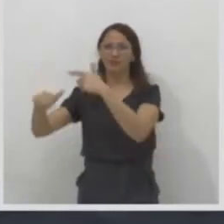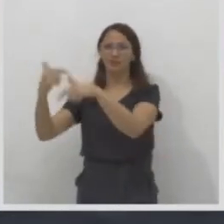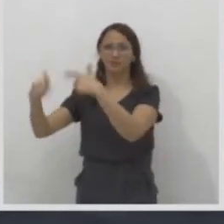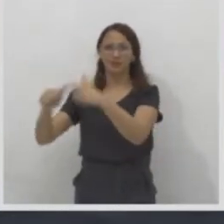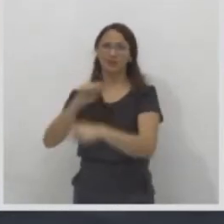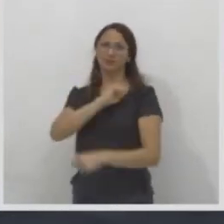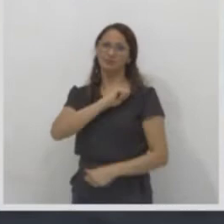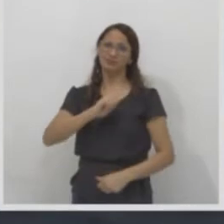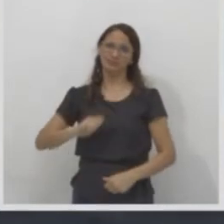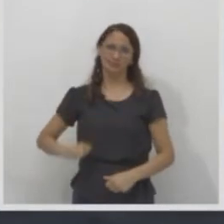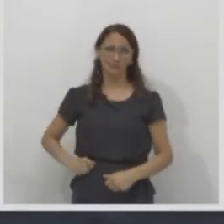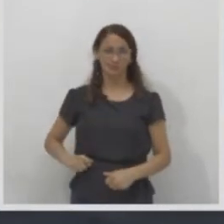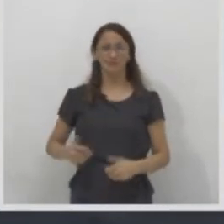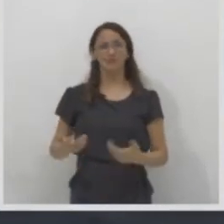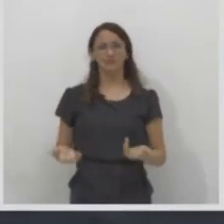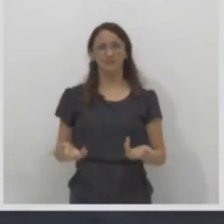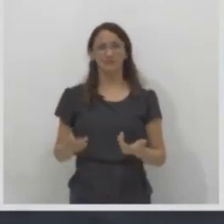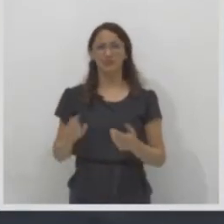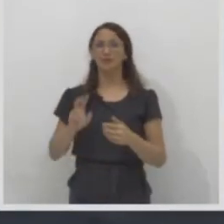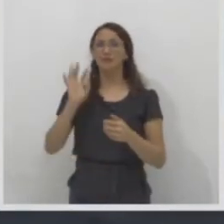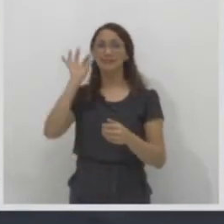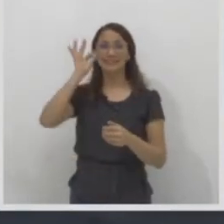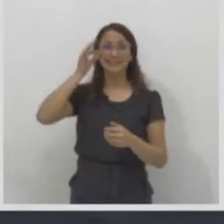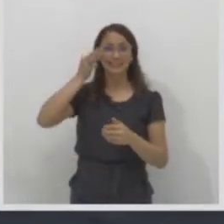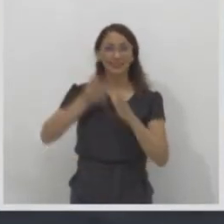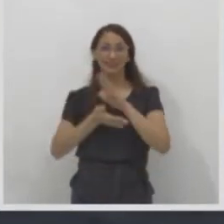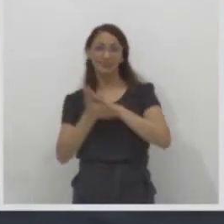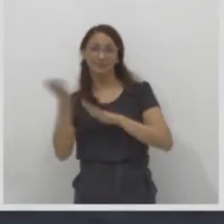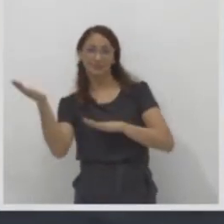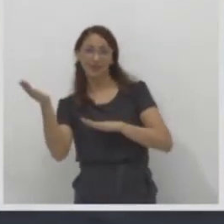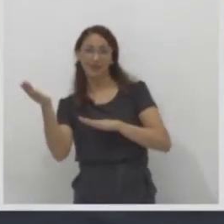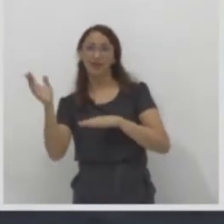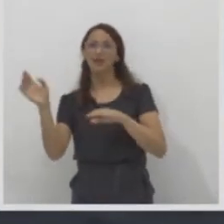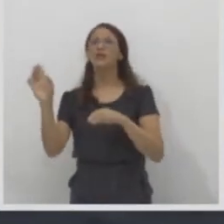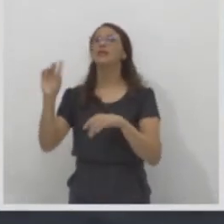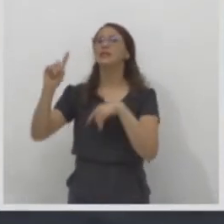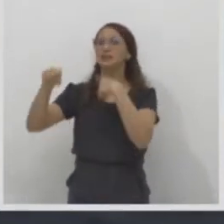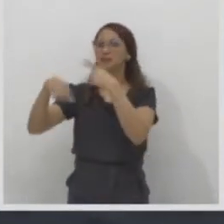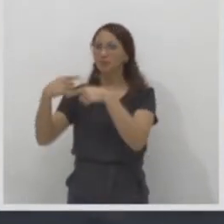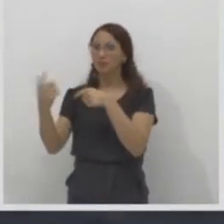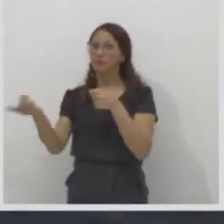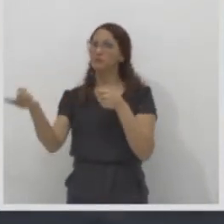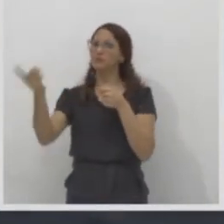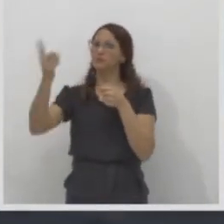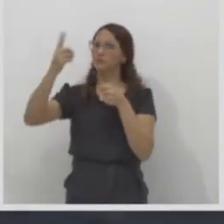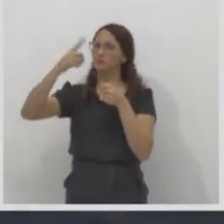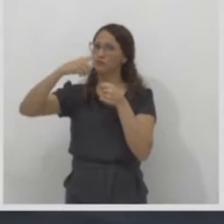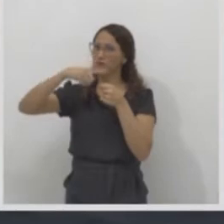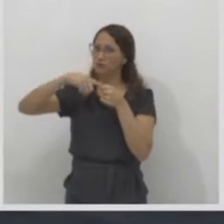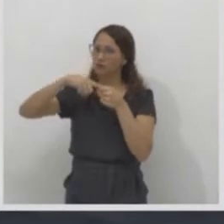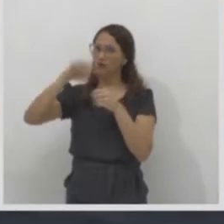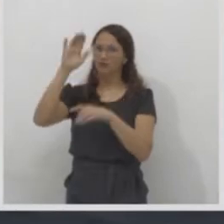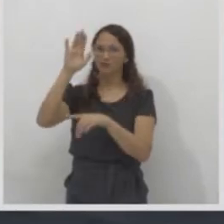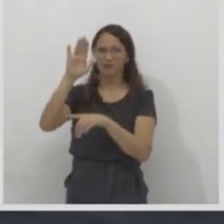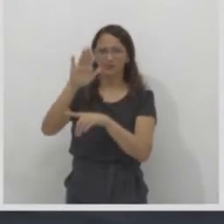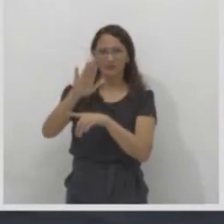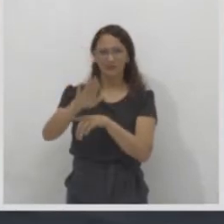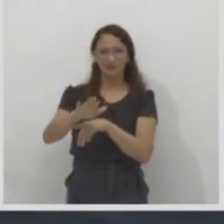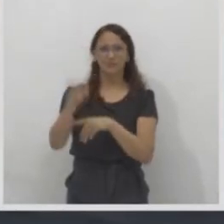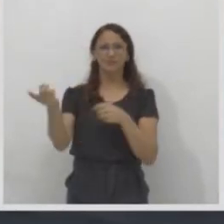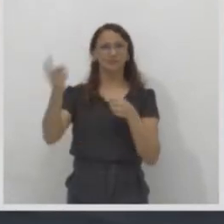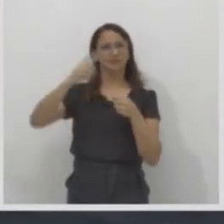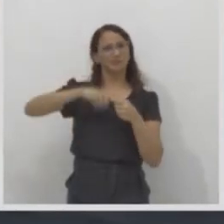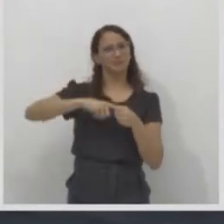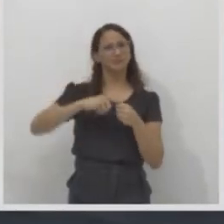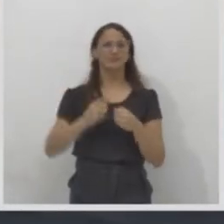volta ao final do dia. Daí aqueles grandes engarrafamentos nas grandes cidades. Essa